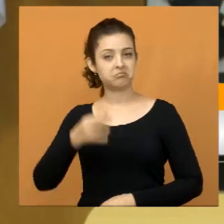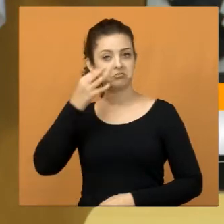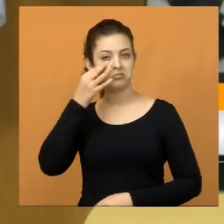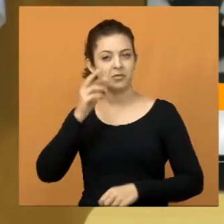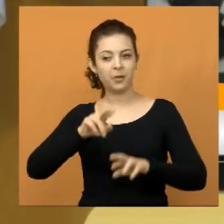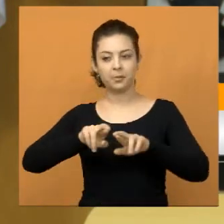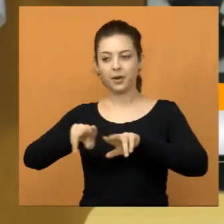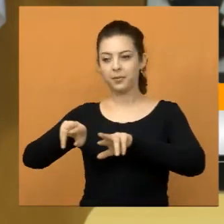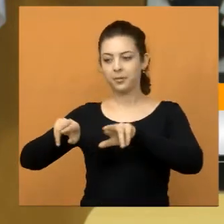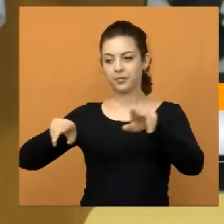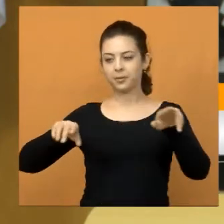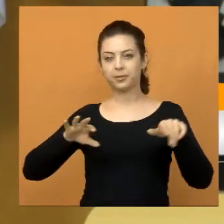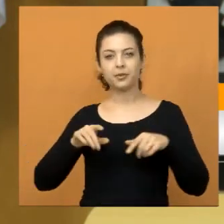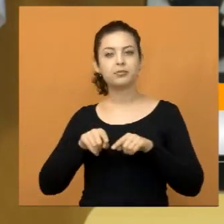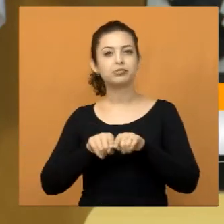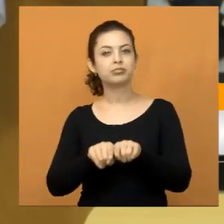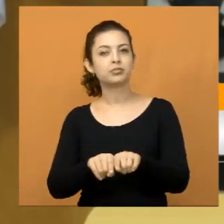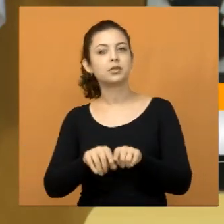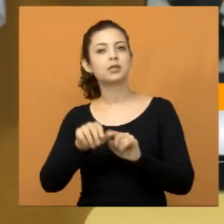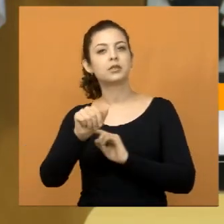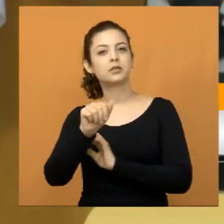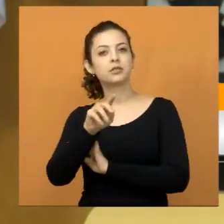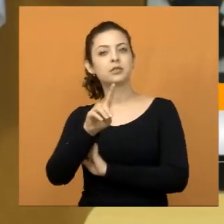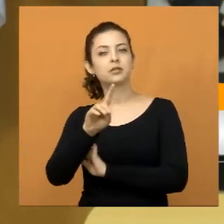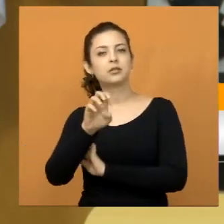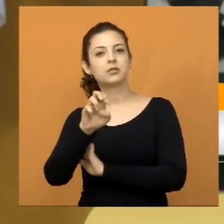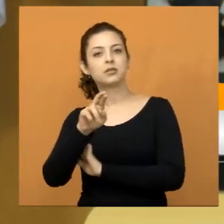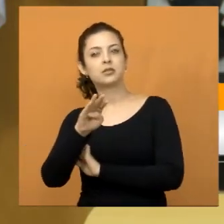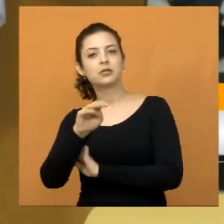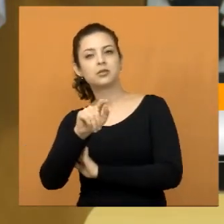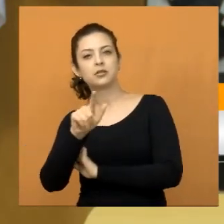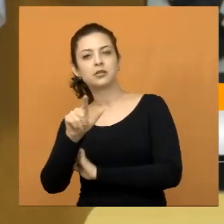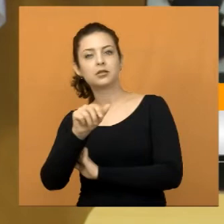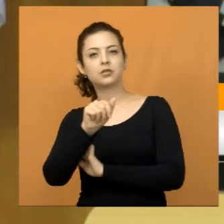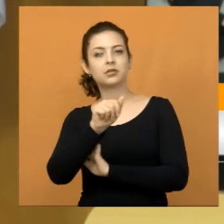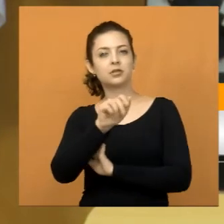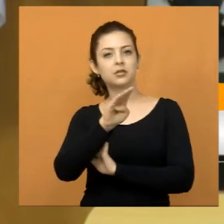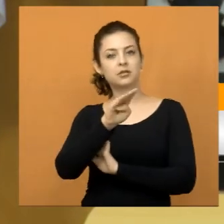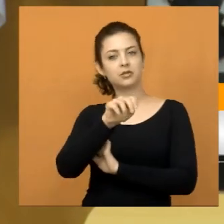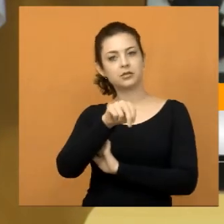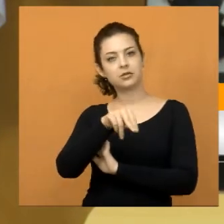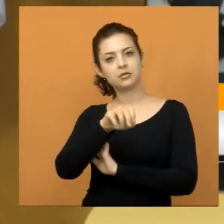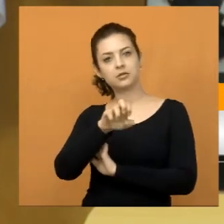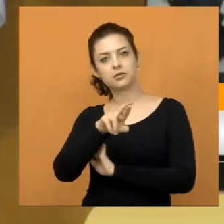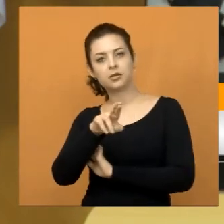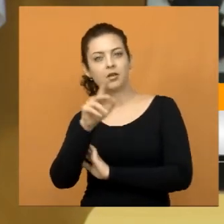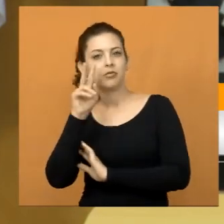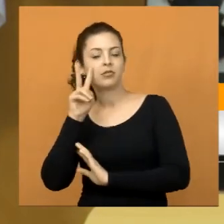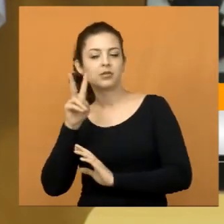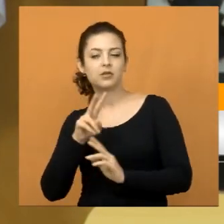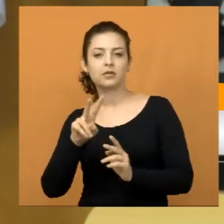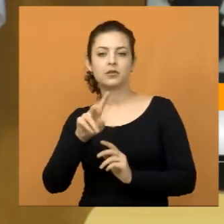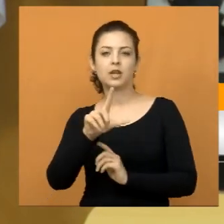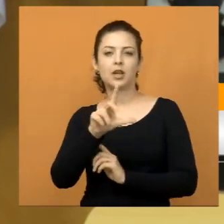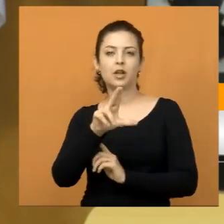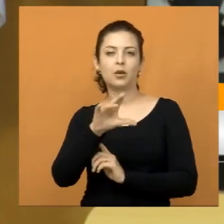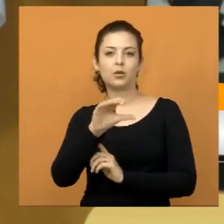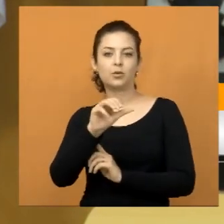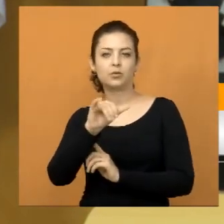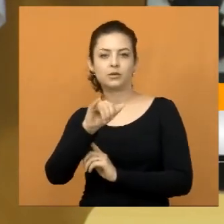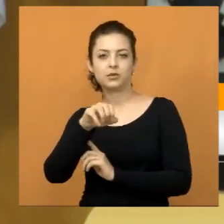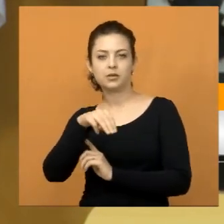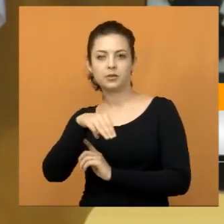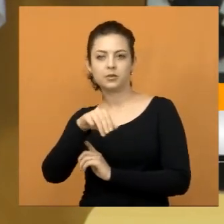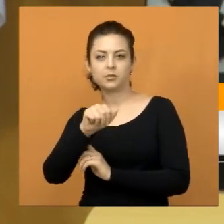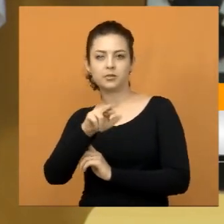lá com vários vereadores aqui, a Escoadeira Baltevila, o Abner, a presidente, Lucimar, o vereador